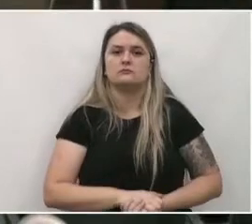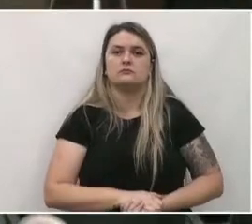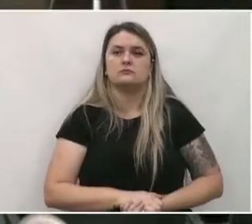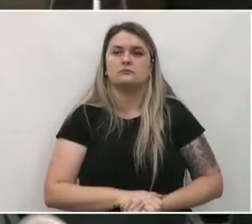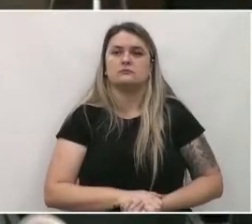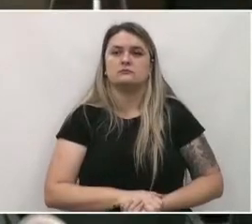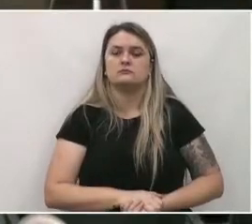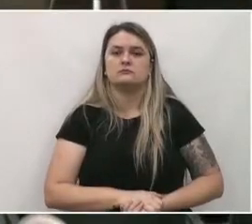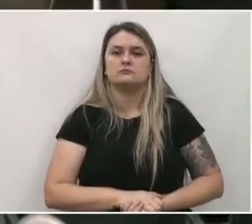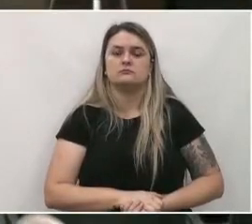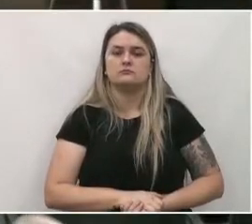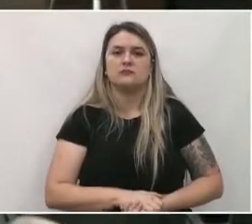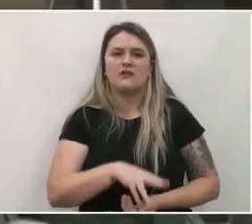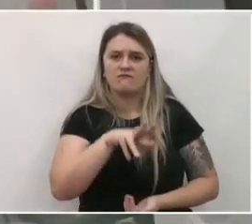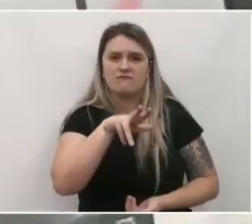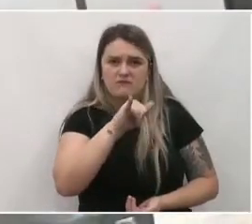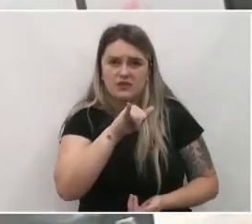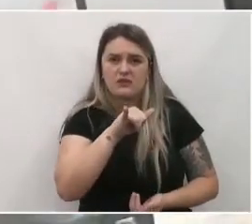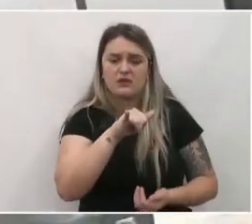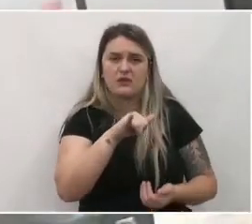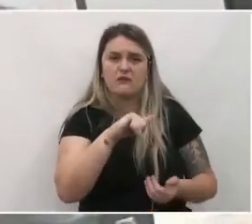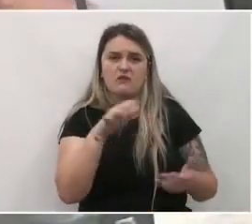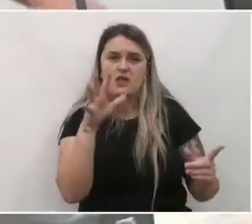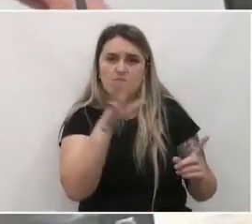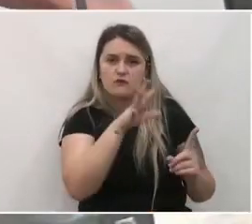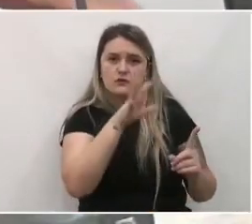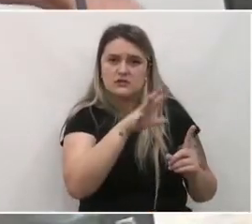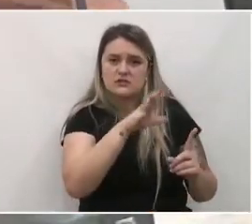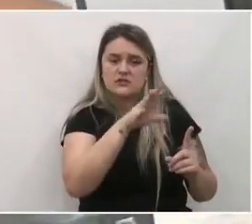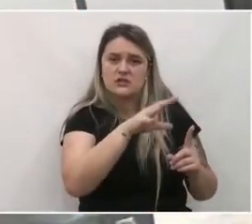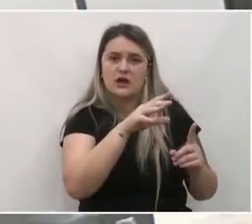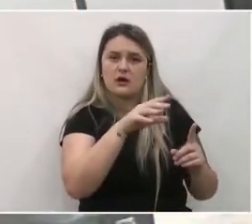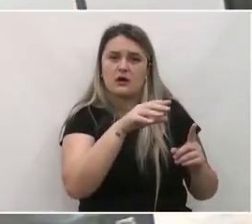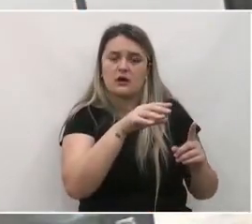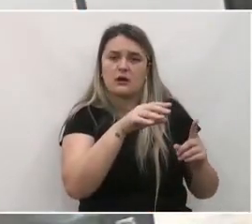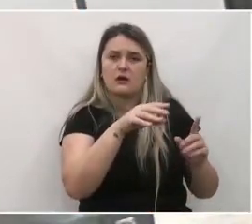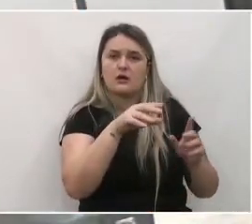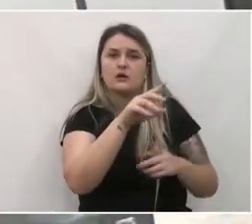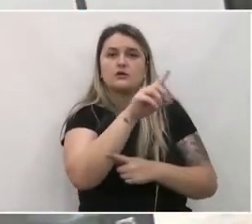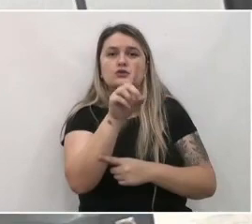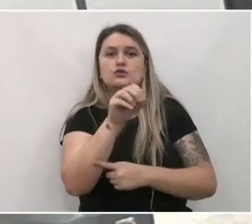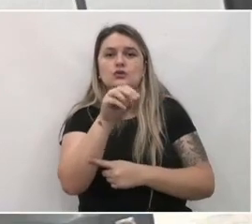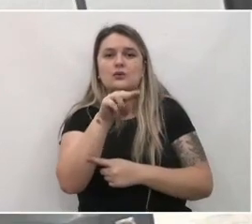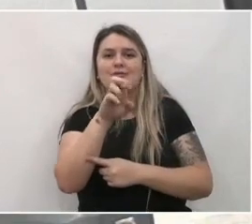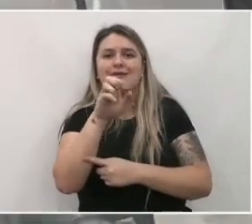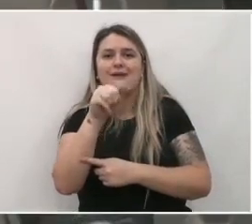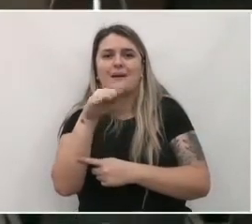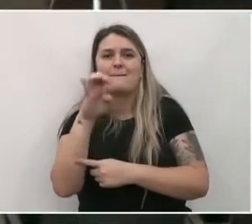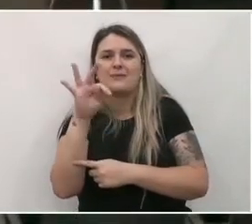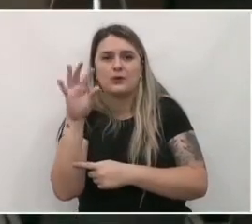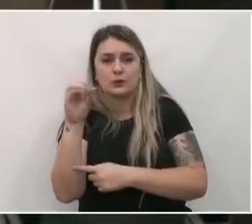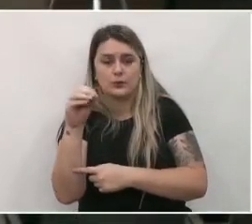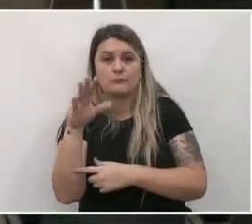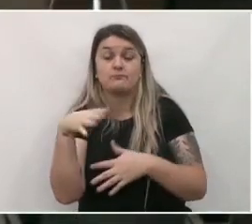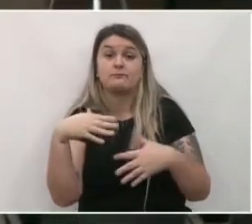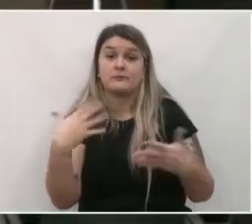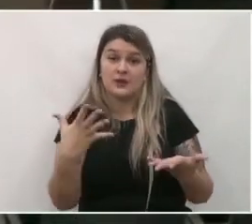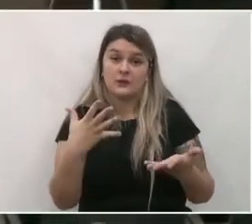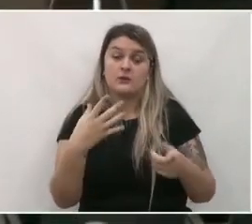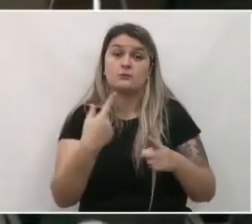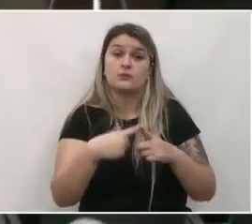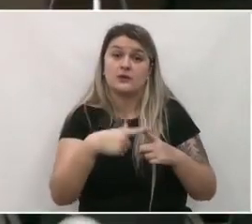Entende? Isso vai interferir bastante no zoneamento? É que tem recorrências